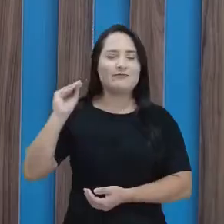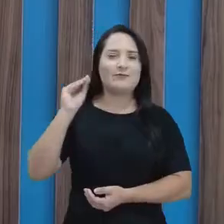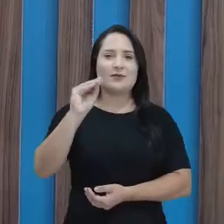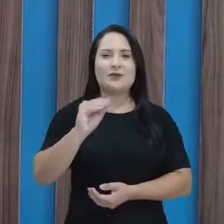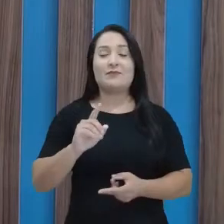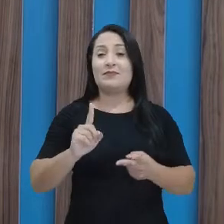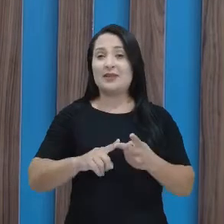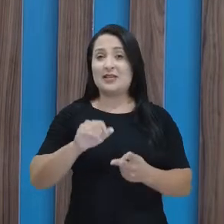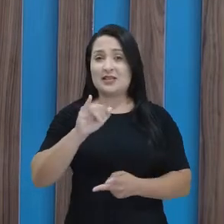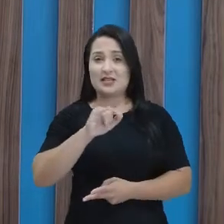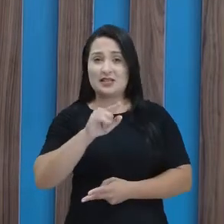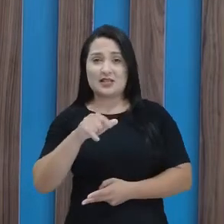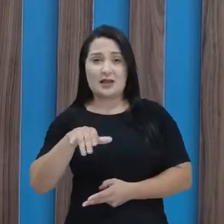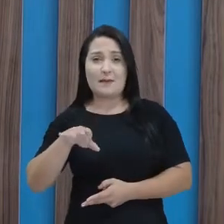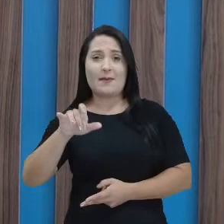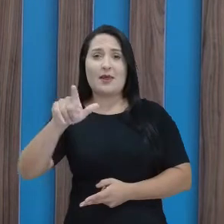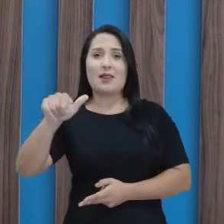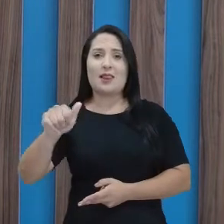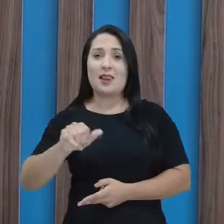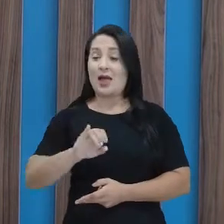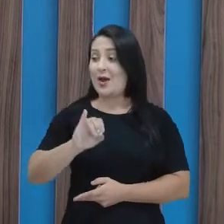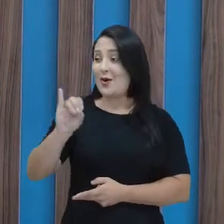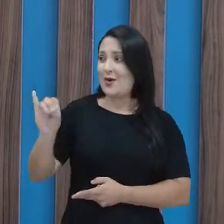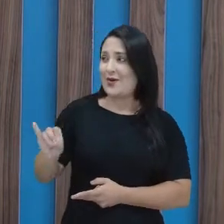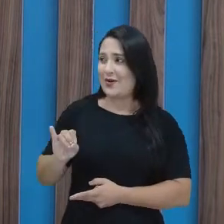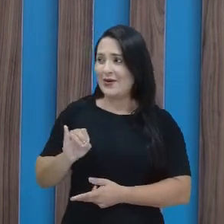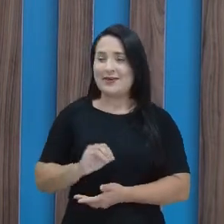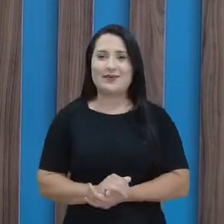Isabela também, chegou aqui dando oi.